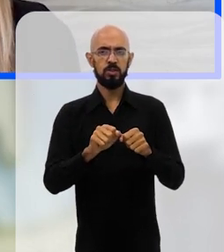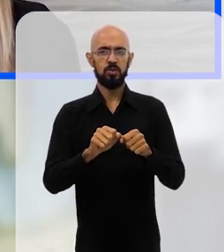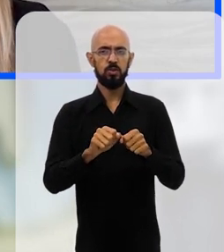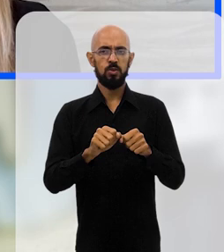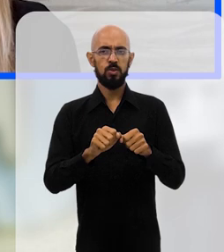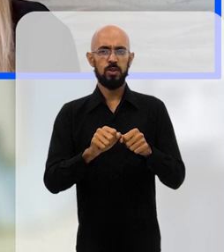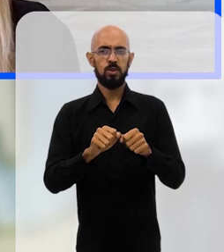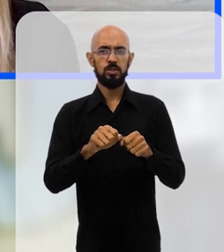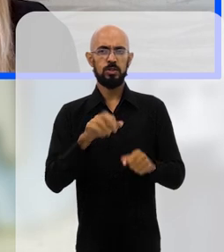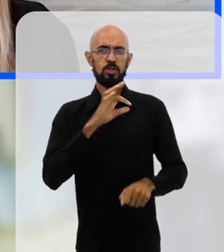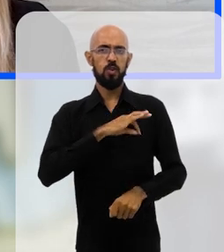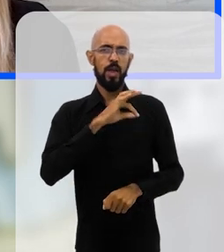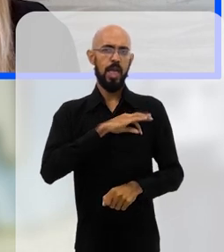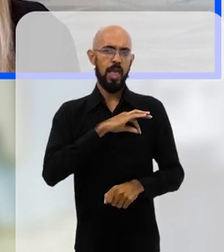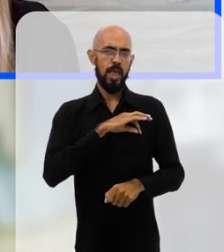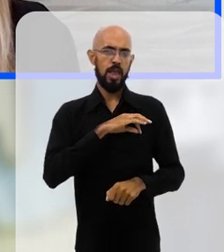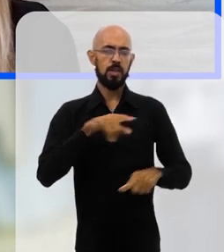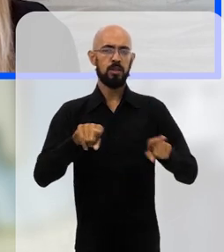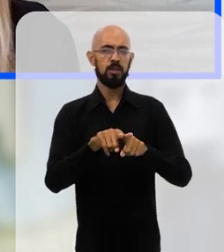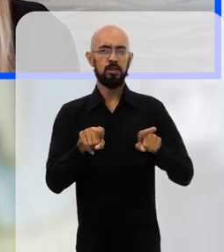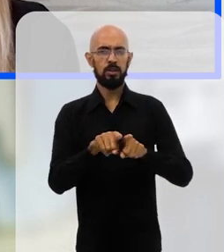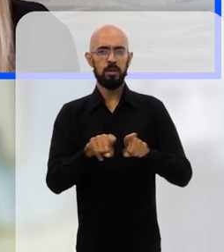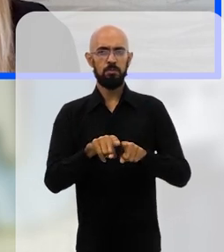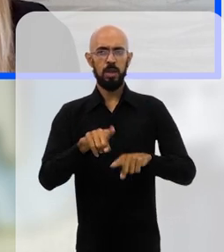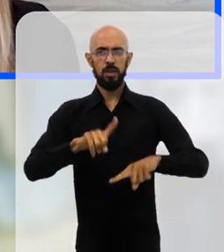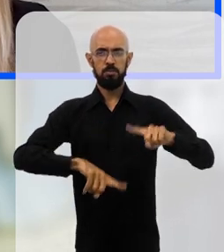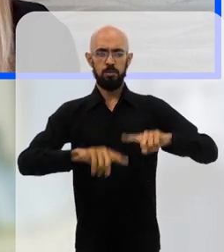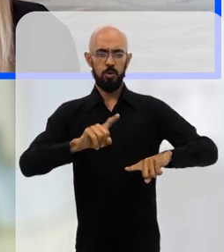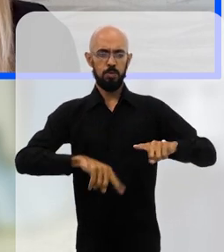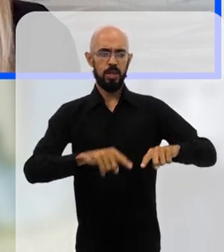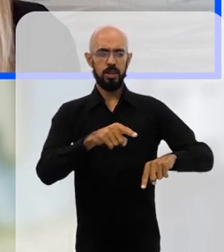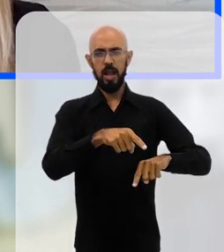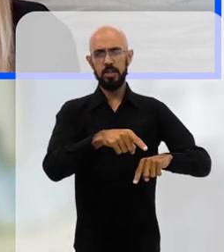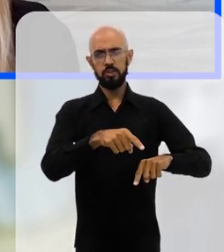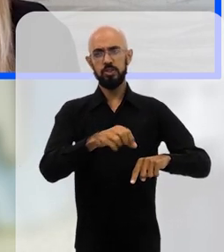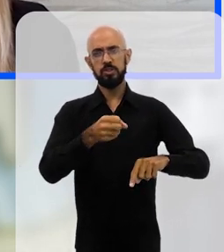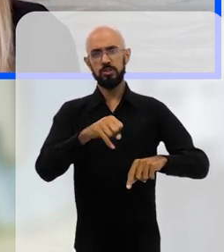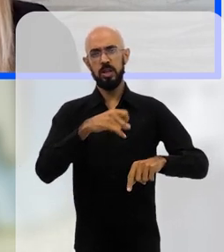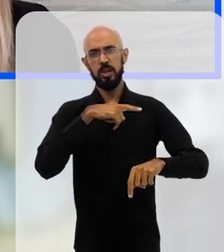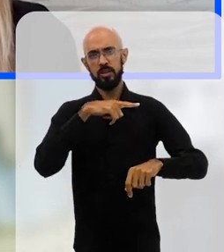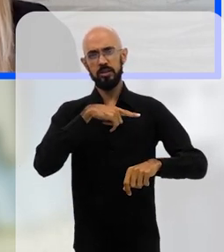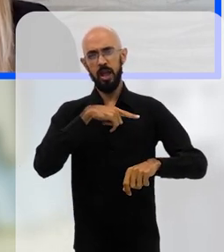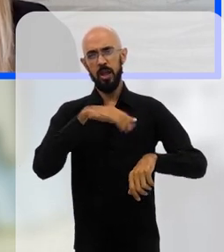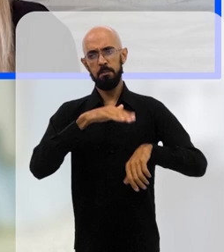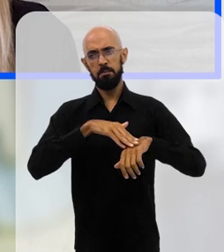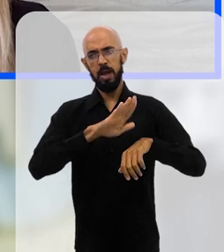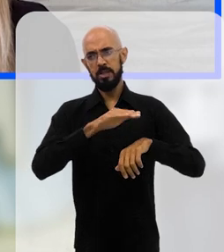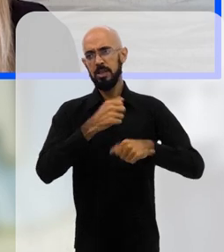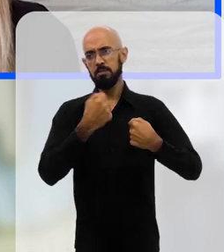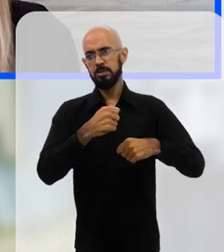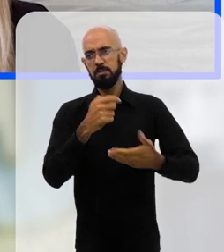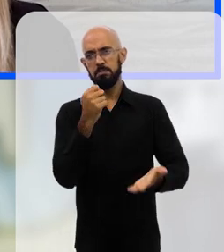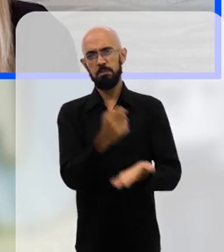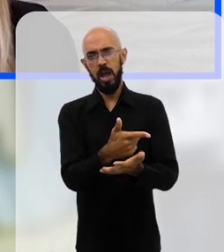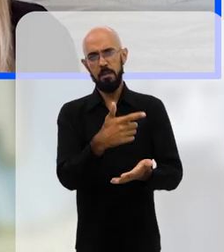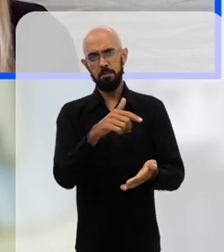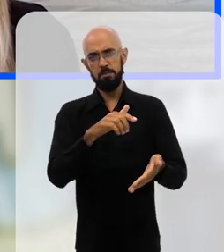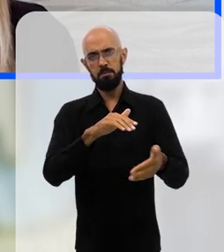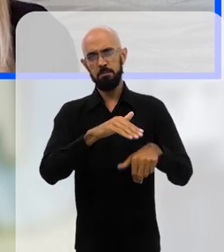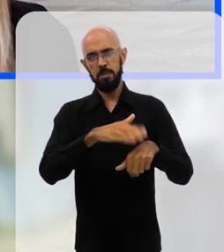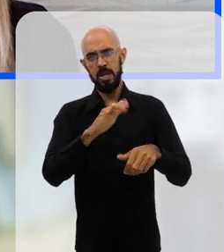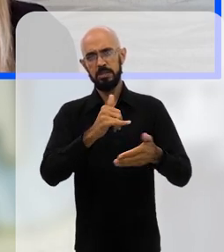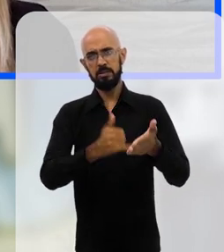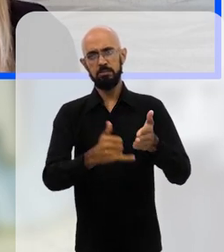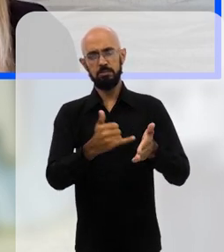incidam mais sobre renda e propriedade. A pessoa que tem uma renda mais alta, ela tem que pagar mais imposto do ela paga